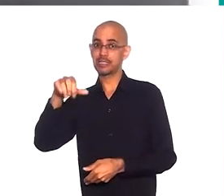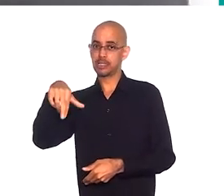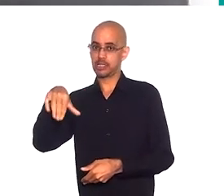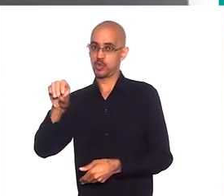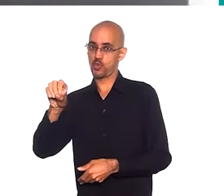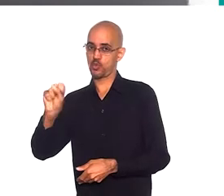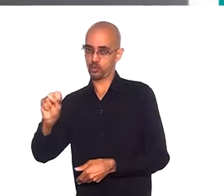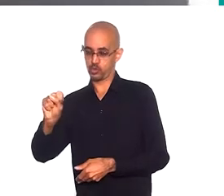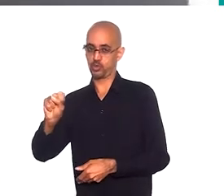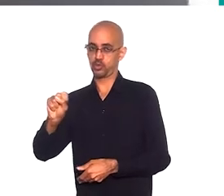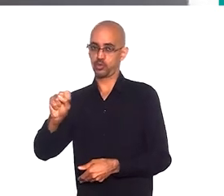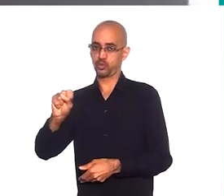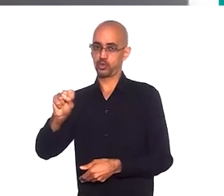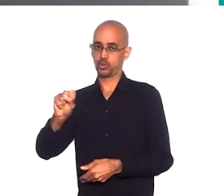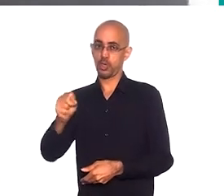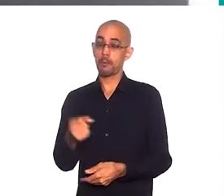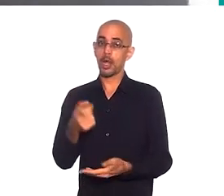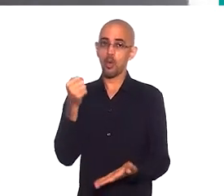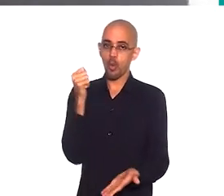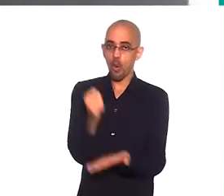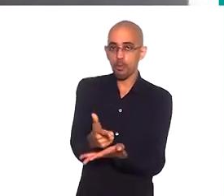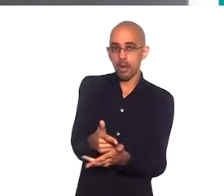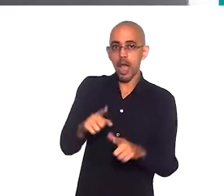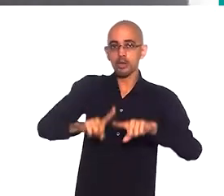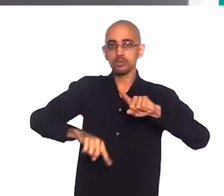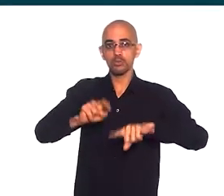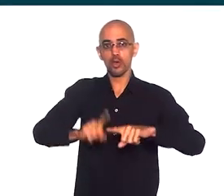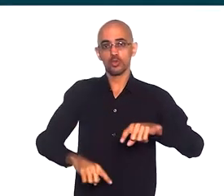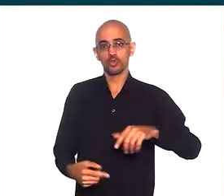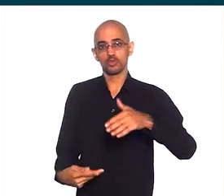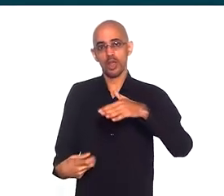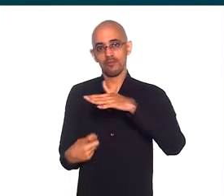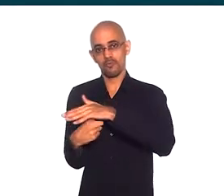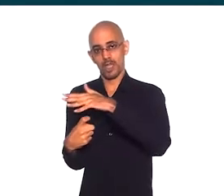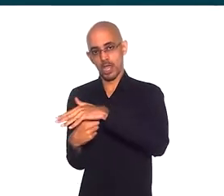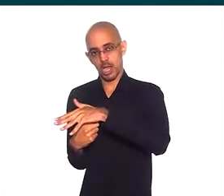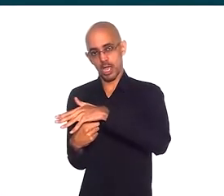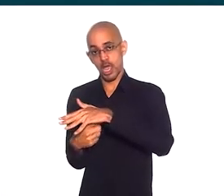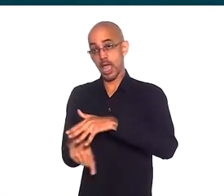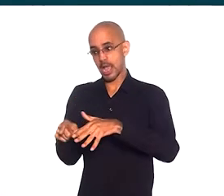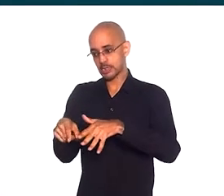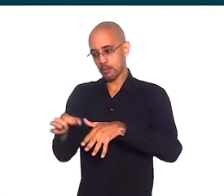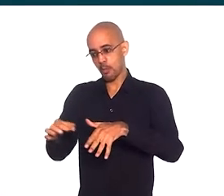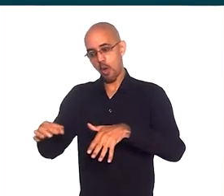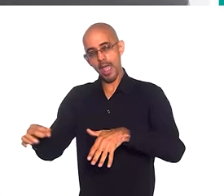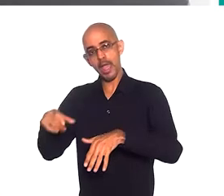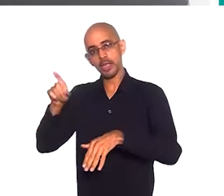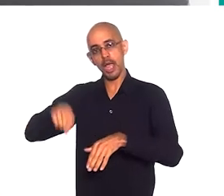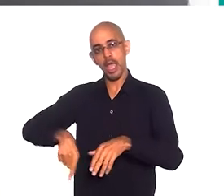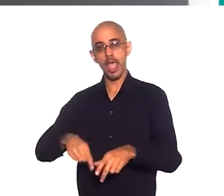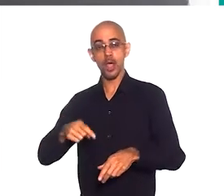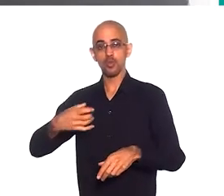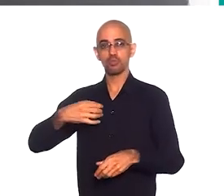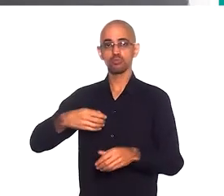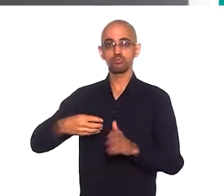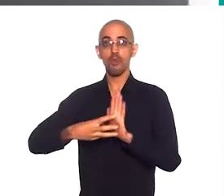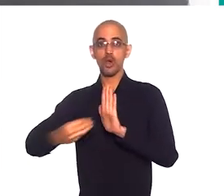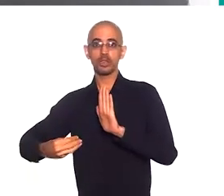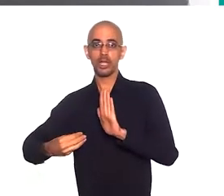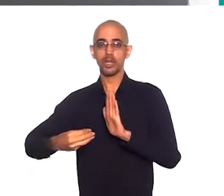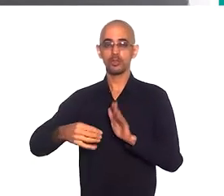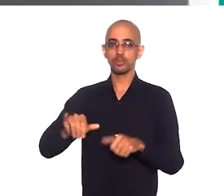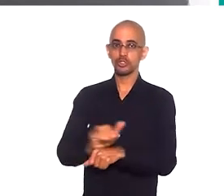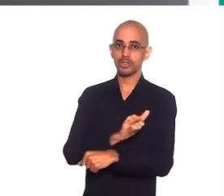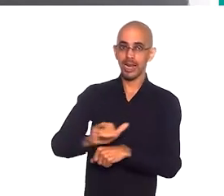Para eu comprar os produtos da feira, olha só. Então, essa moeda é um outro jeito de você estar